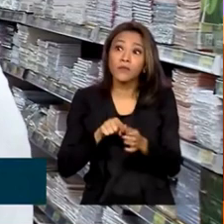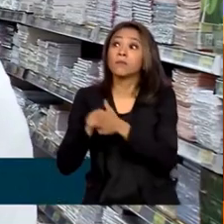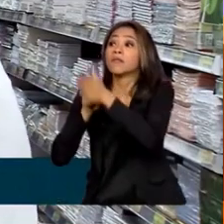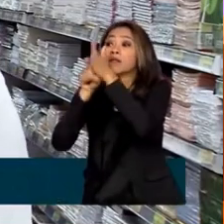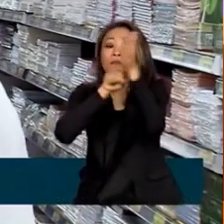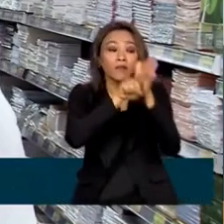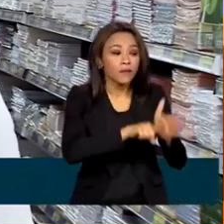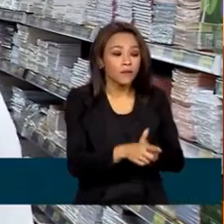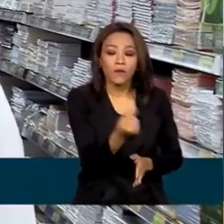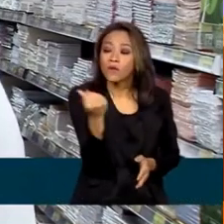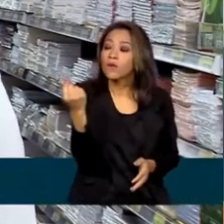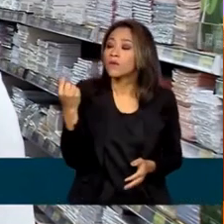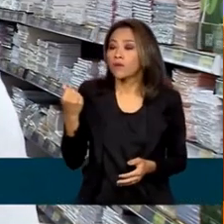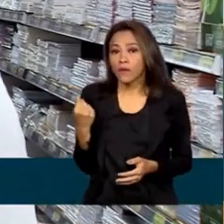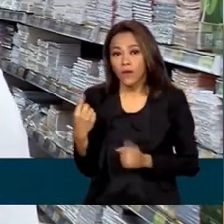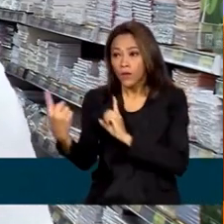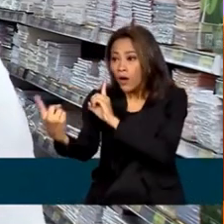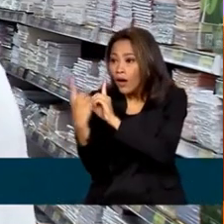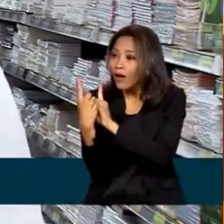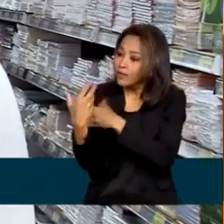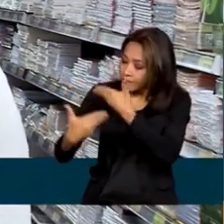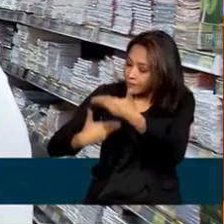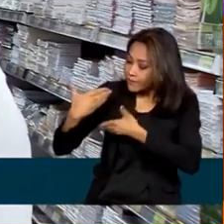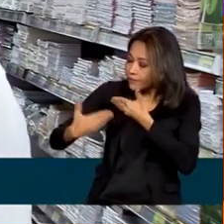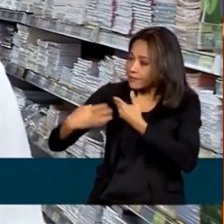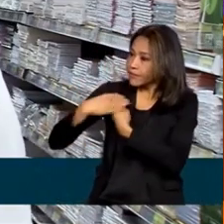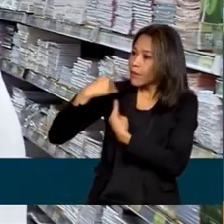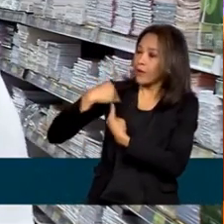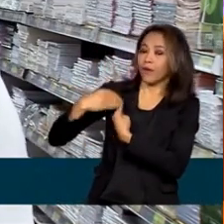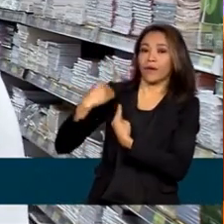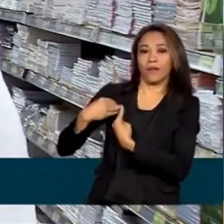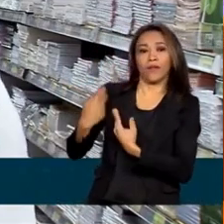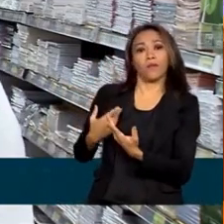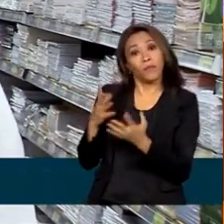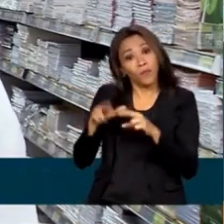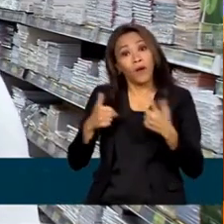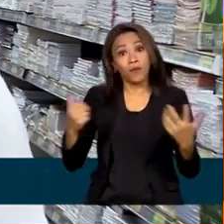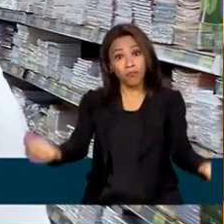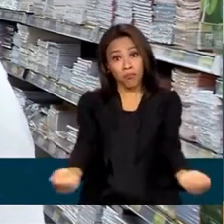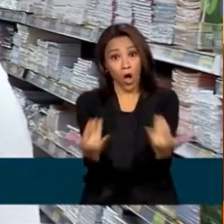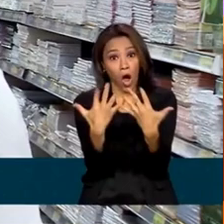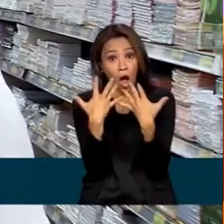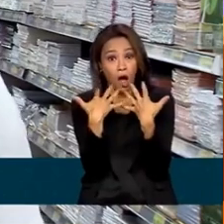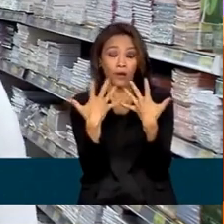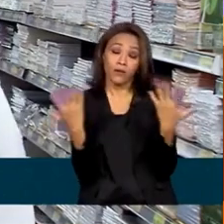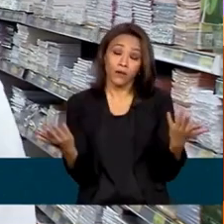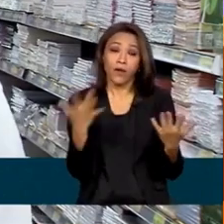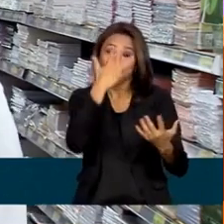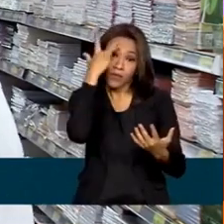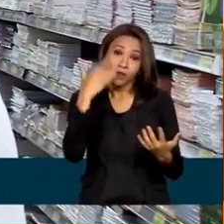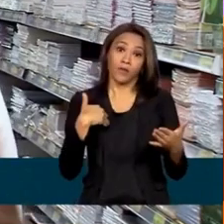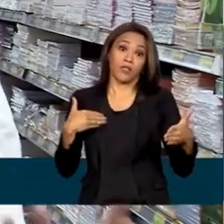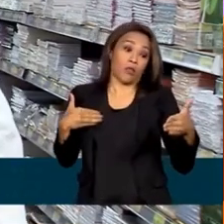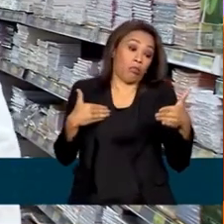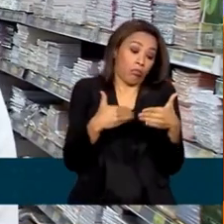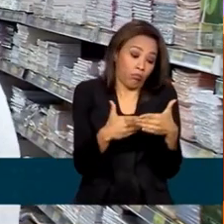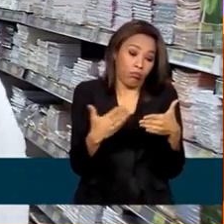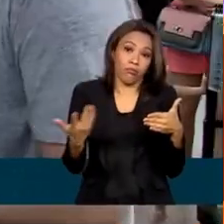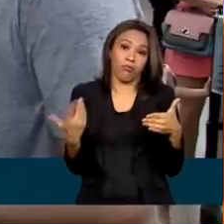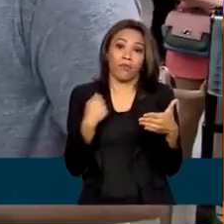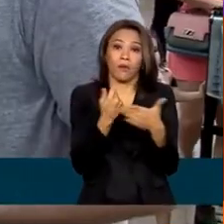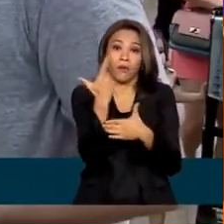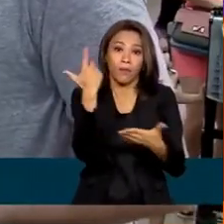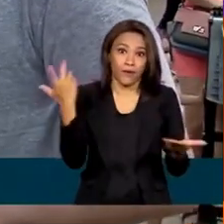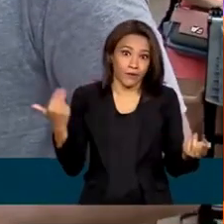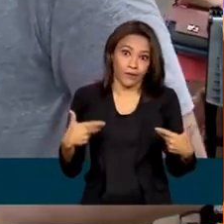de pesquisa, de um atendimento personalizado também, ele dificulta um pouco devido à demanda. Porque brasileiro normalmente ele deixa tudo muito para a última